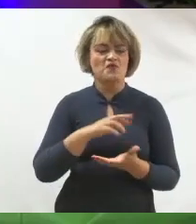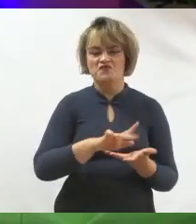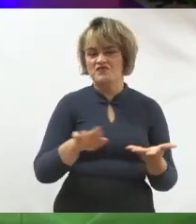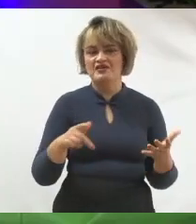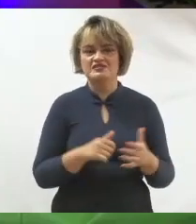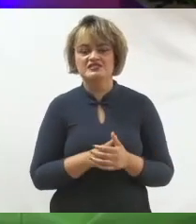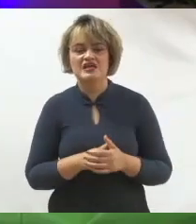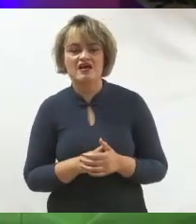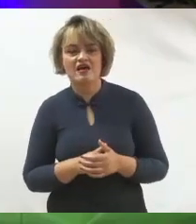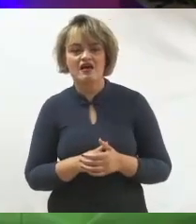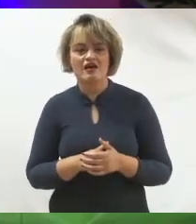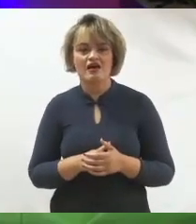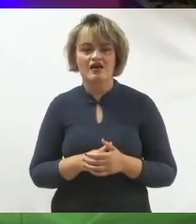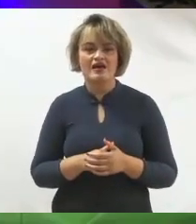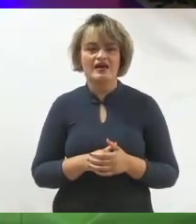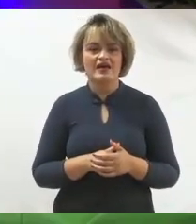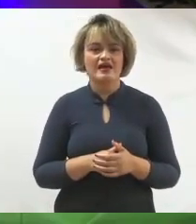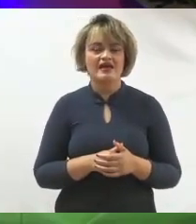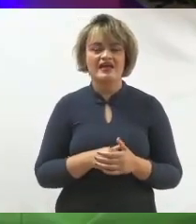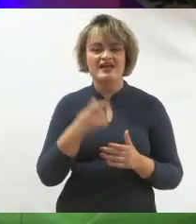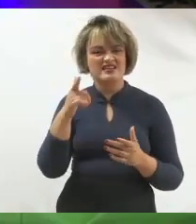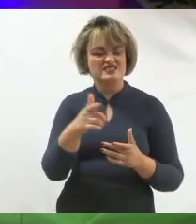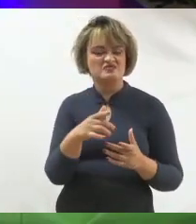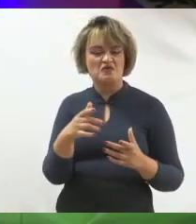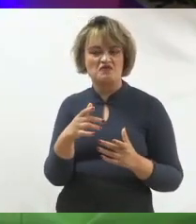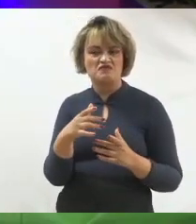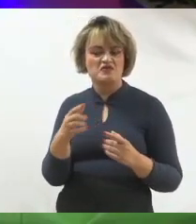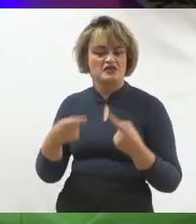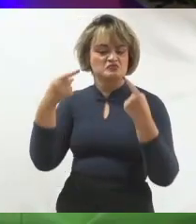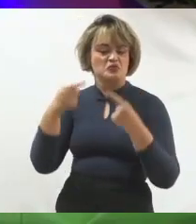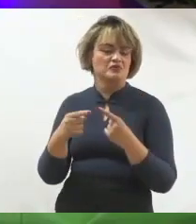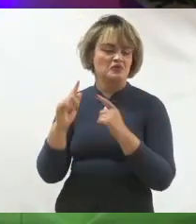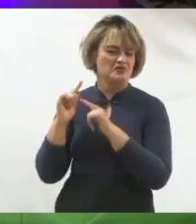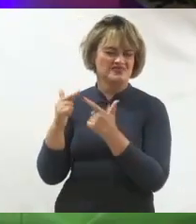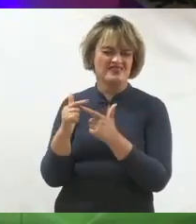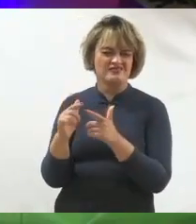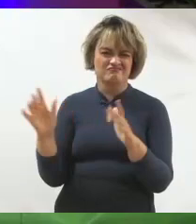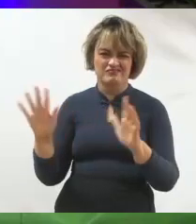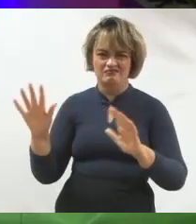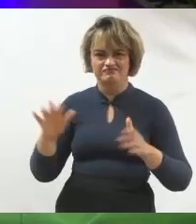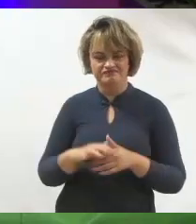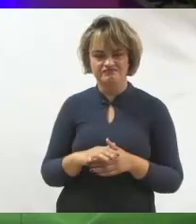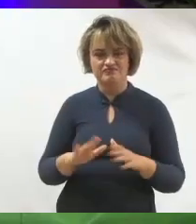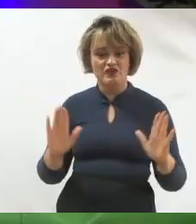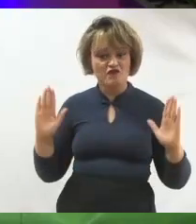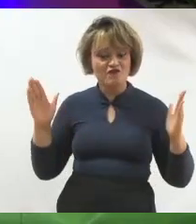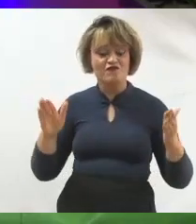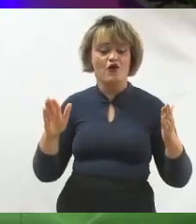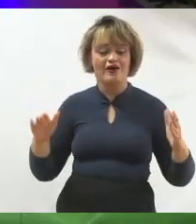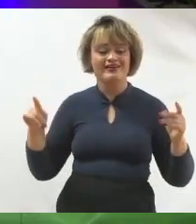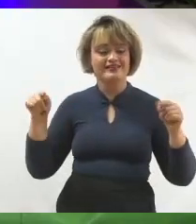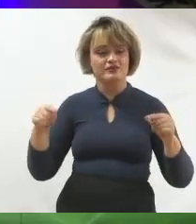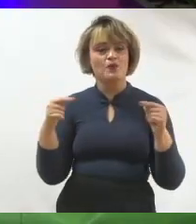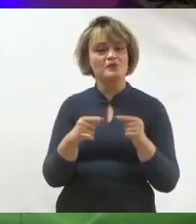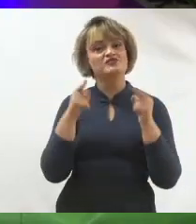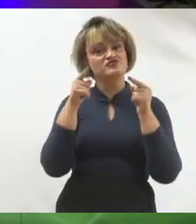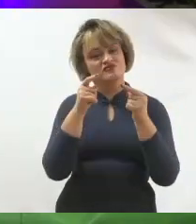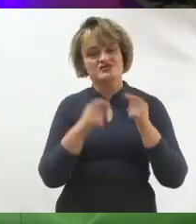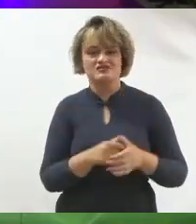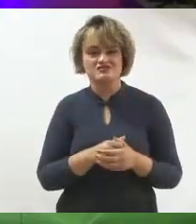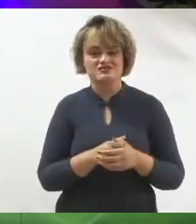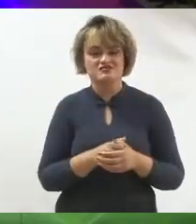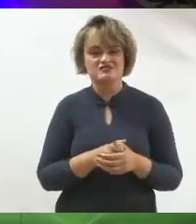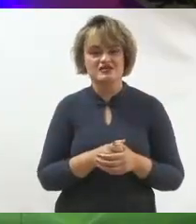vão brigar com o público conservador que vocês vão brigar dentro do Partido Republicanos. Então, foquem nisso. Falem mais disso.